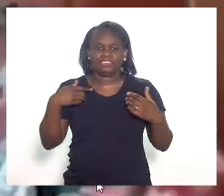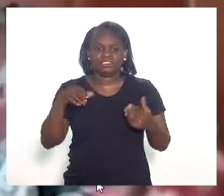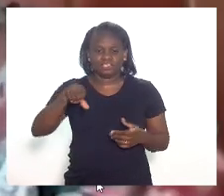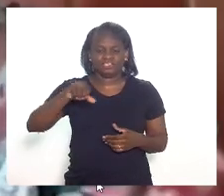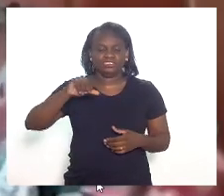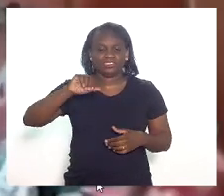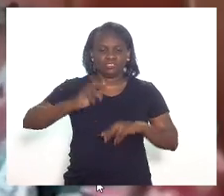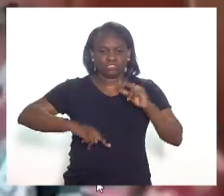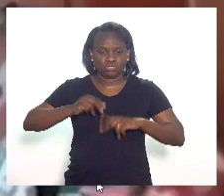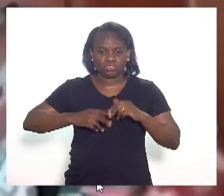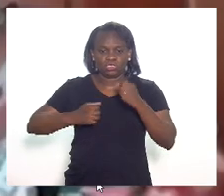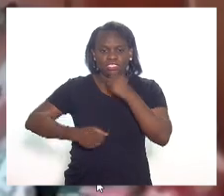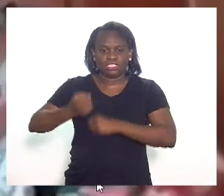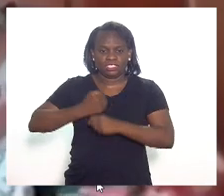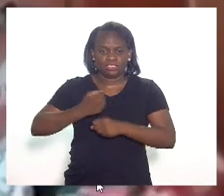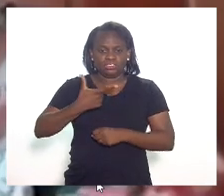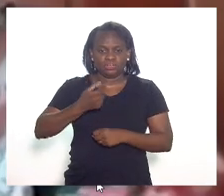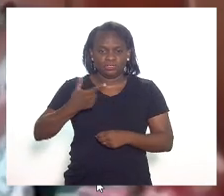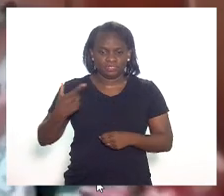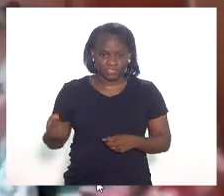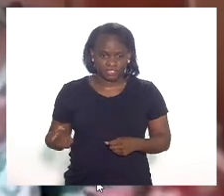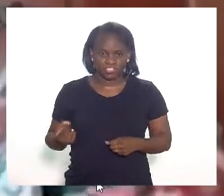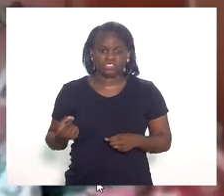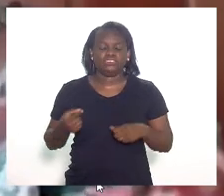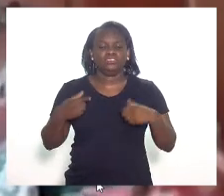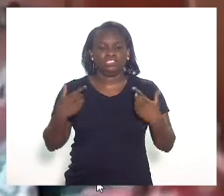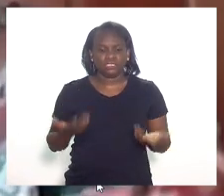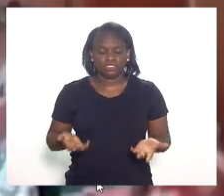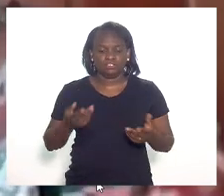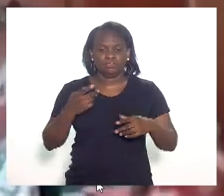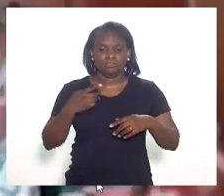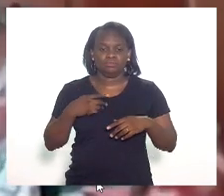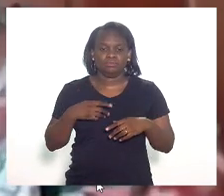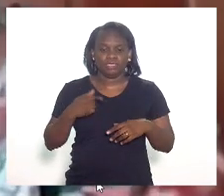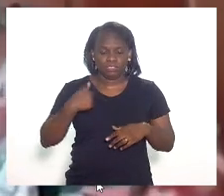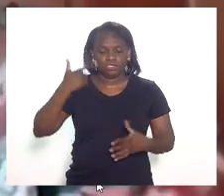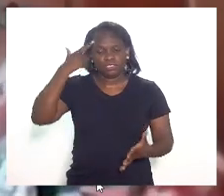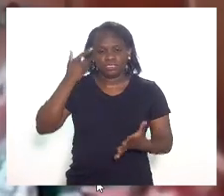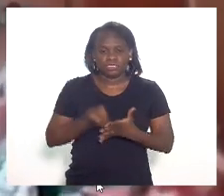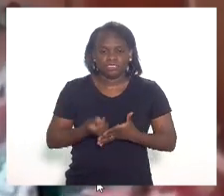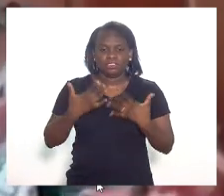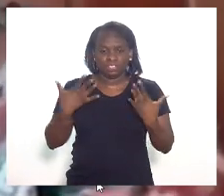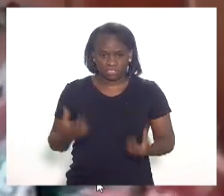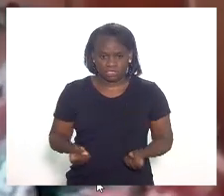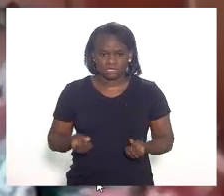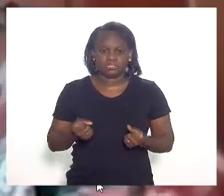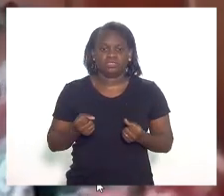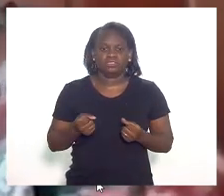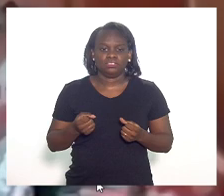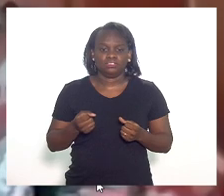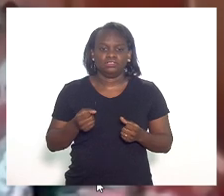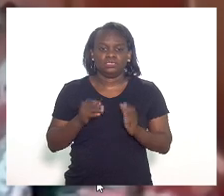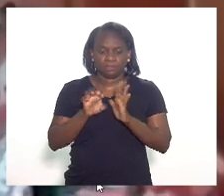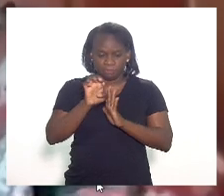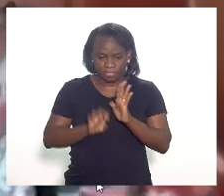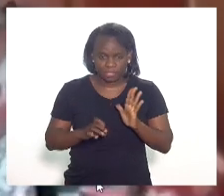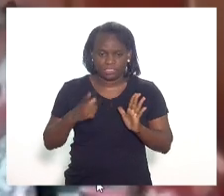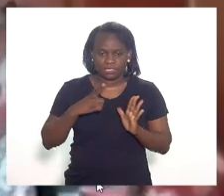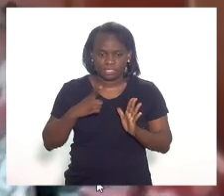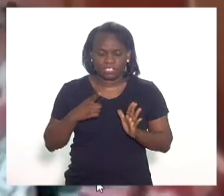junho de 2020. E suposto, meu parecer, é favorável com emendas